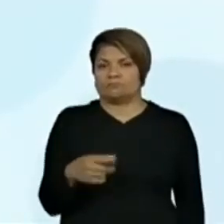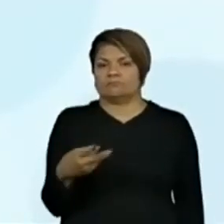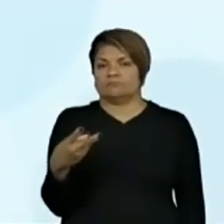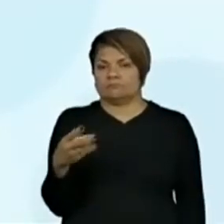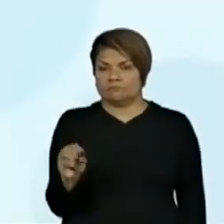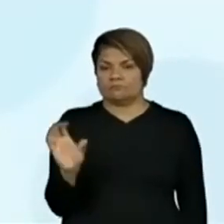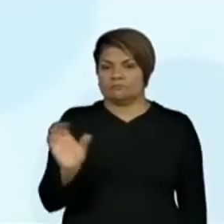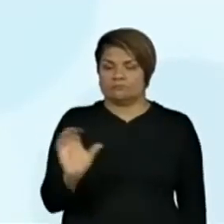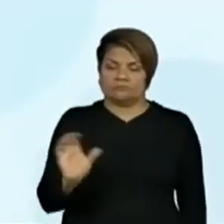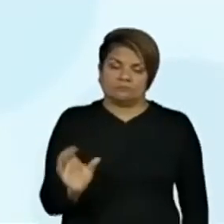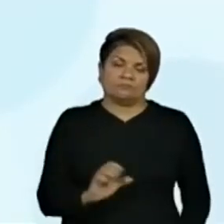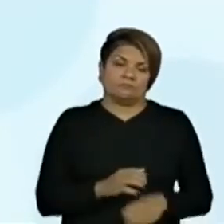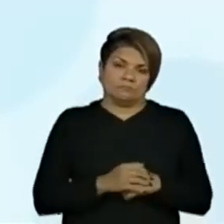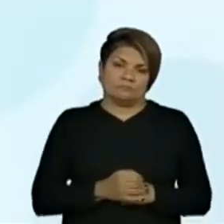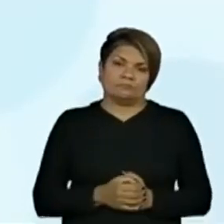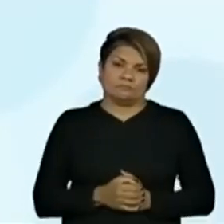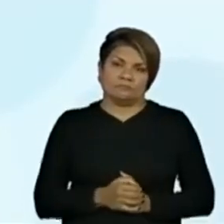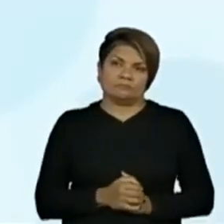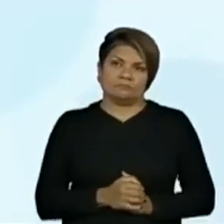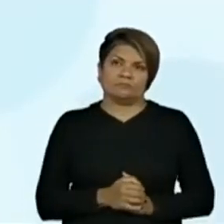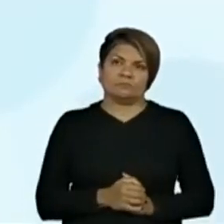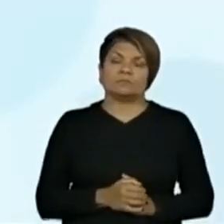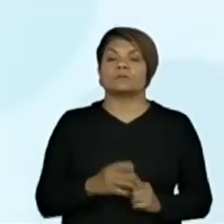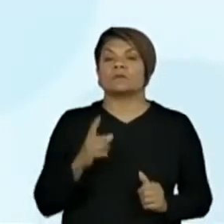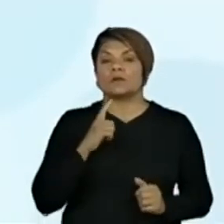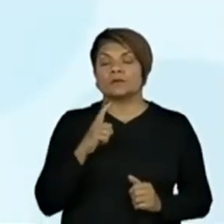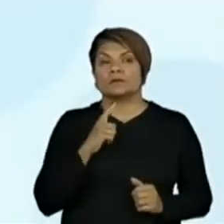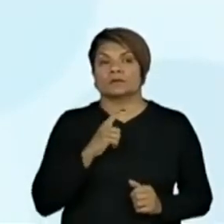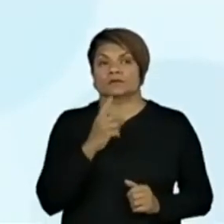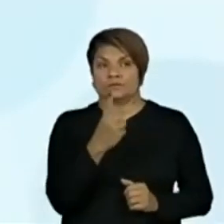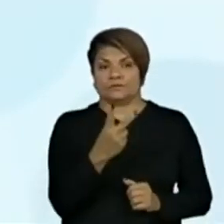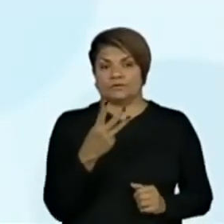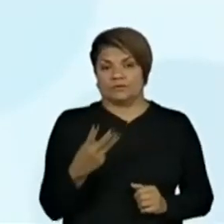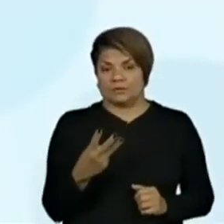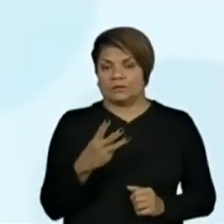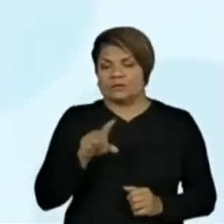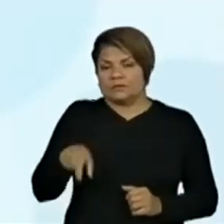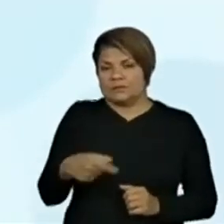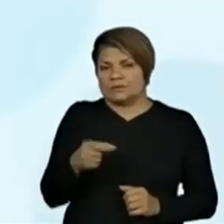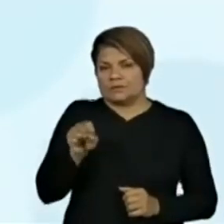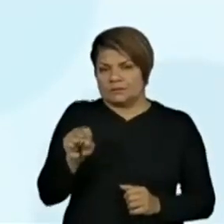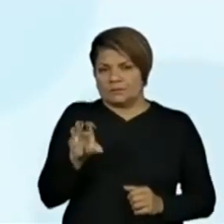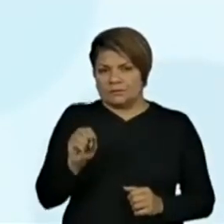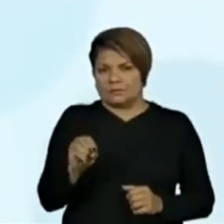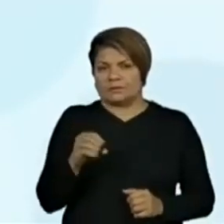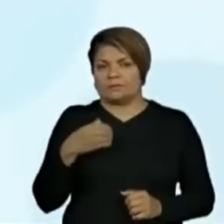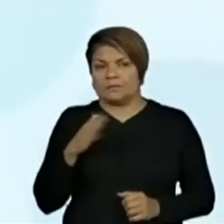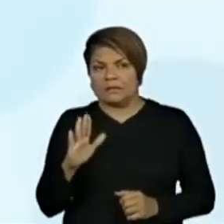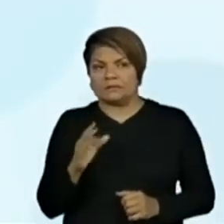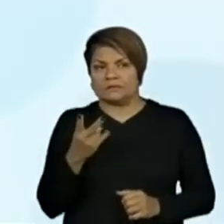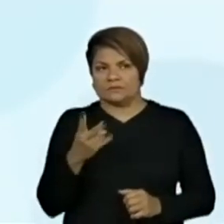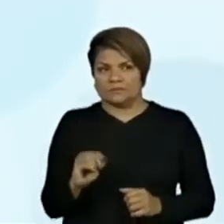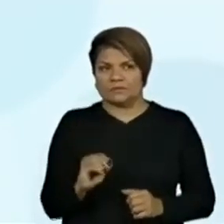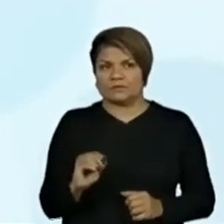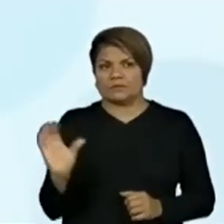Vou somar 20 centavos aqui. Então, de 23 e 80 mais 20 centavos, eu vou ter 24.